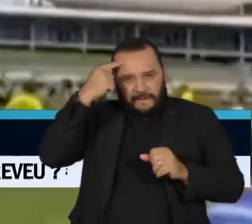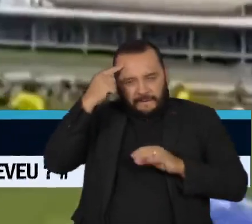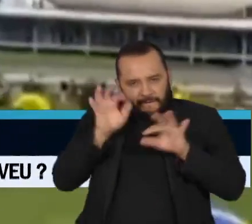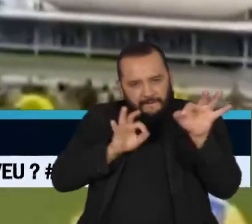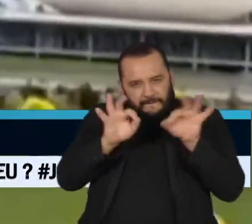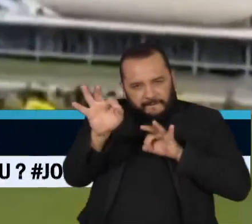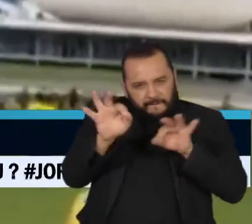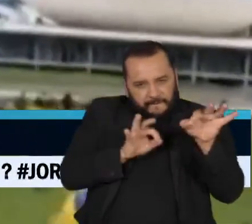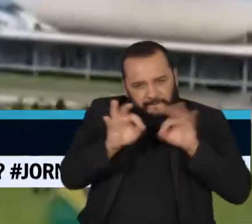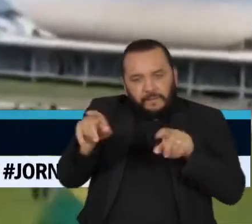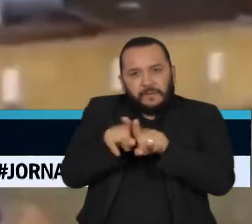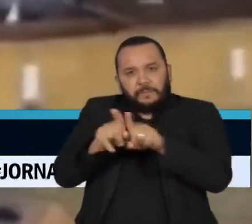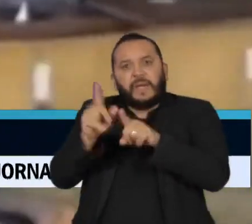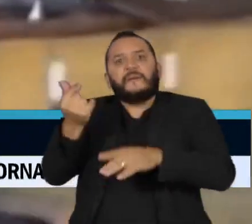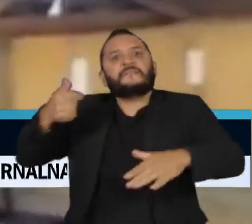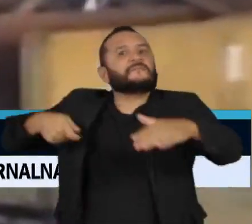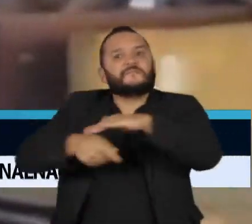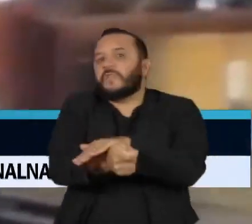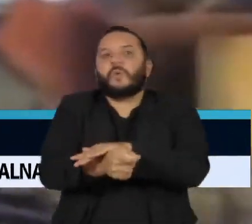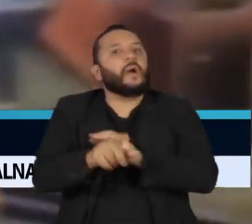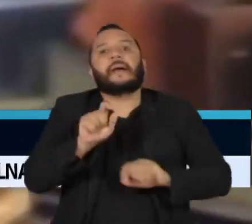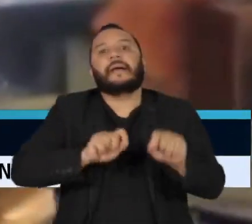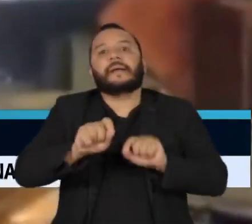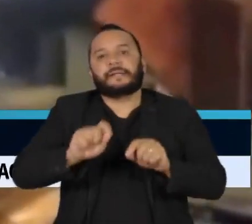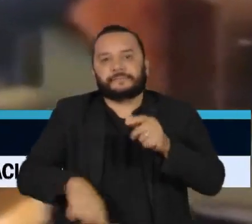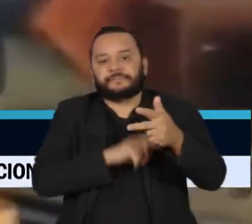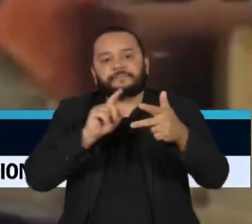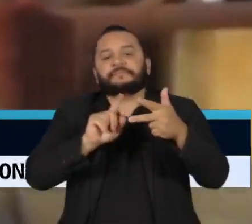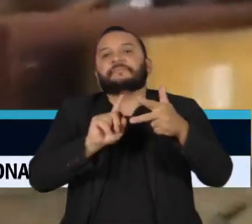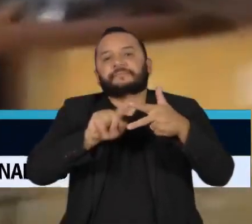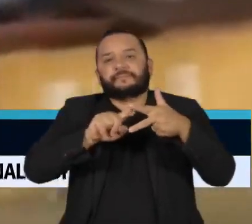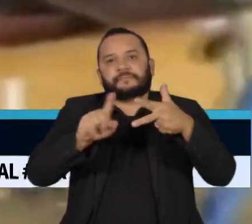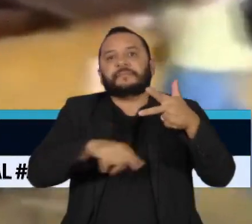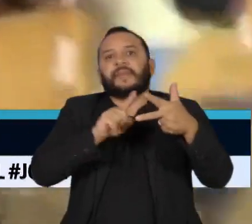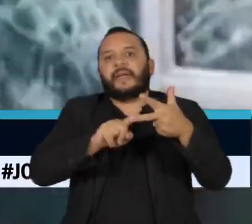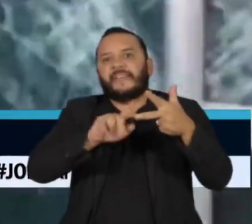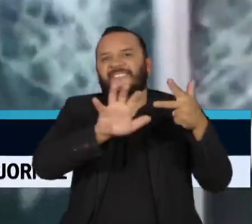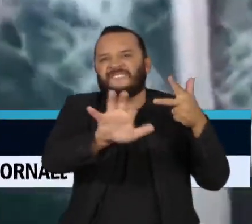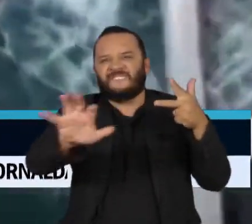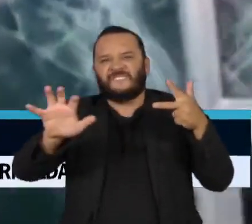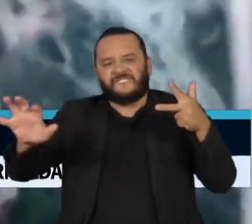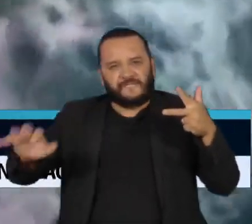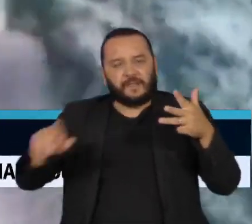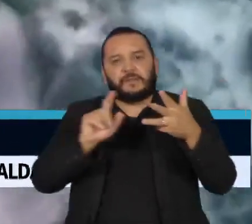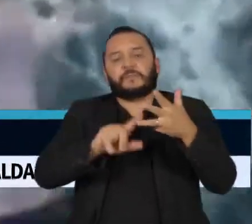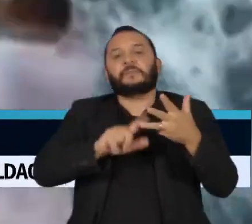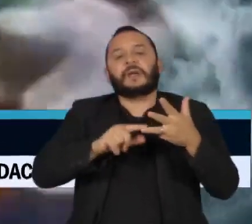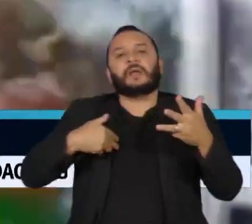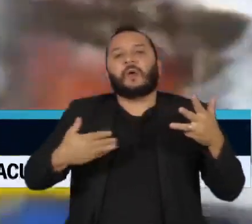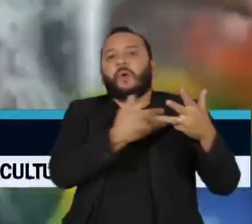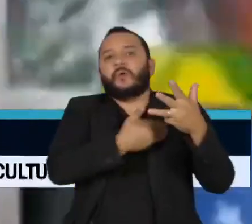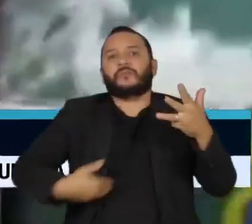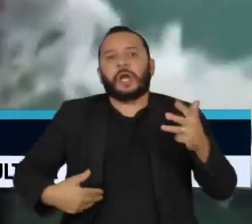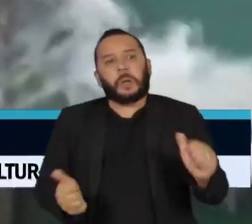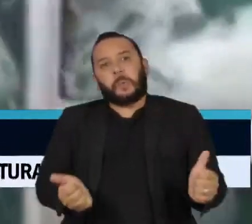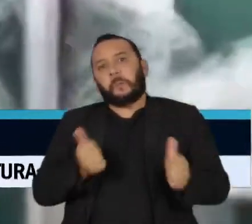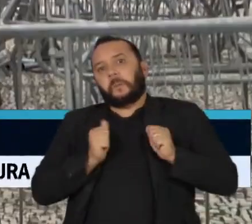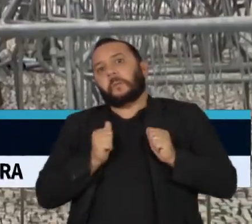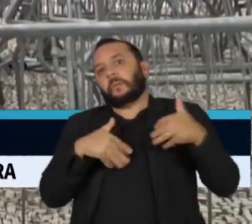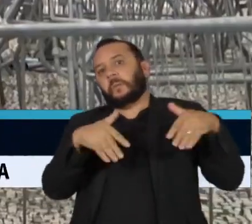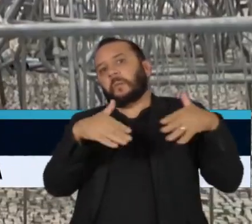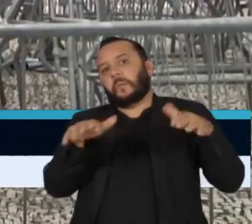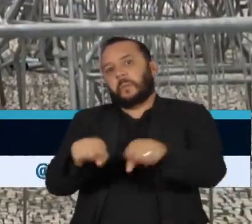financiadores dos atos? Quem instigou a ação? E quais agentes públicos que se omitiram diante do ataque?